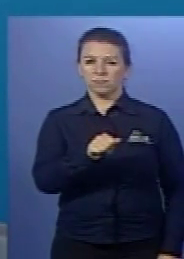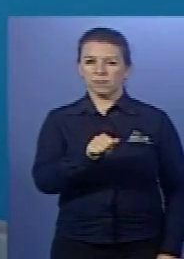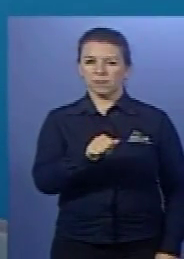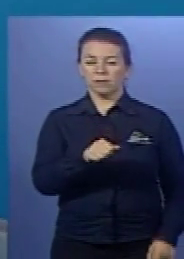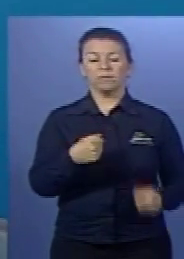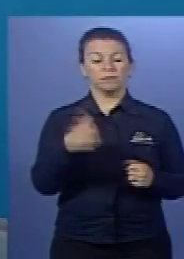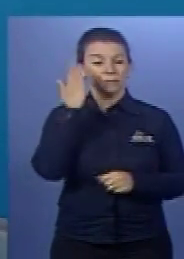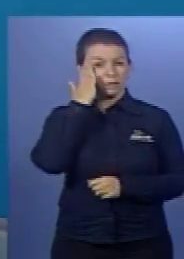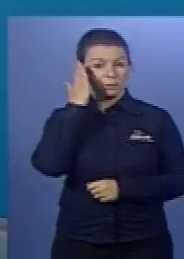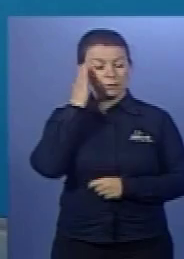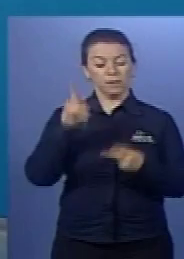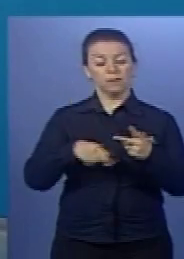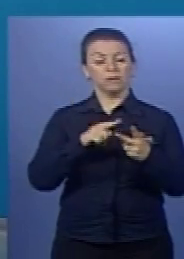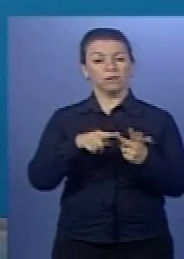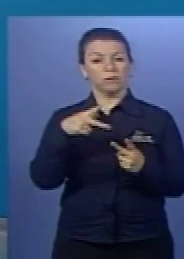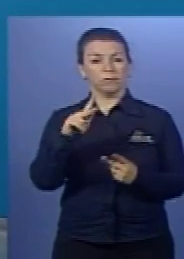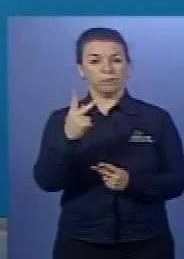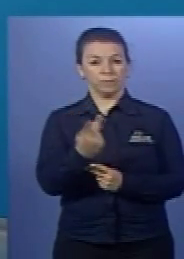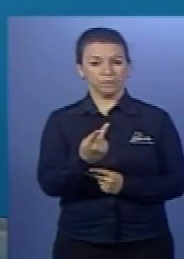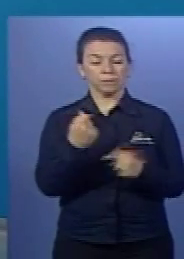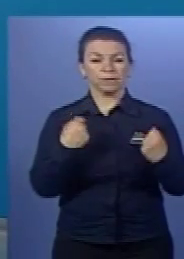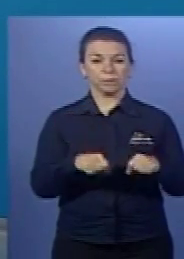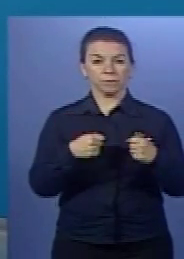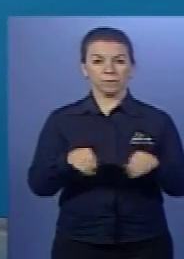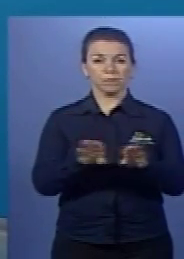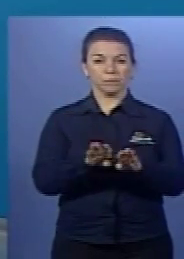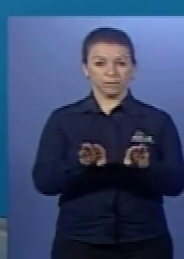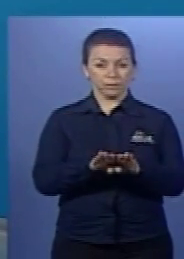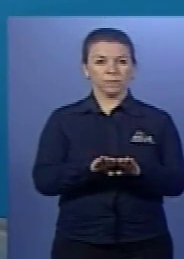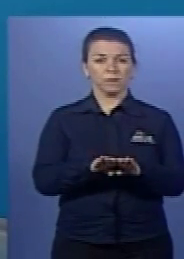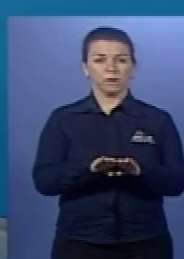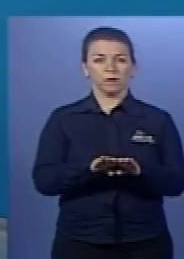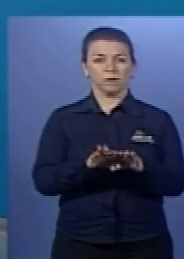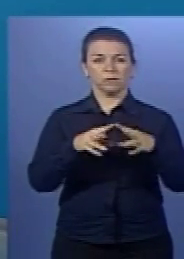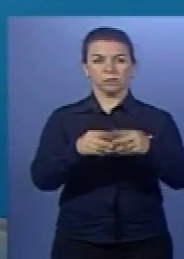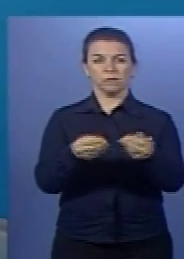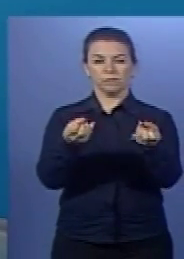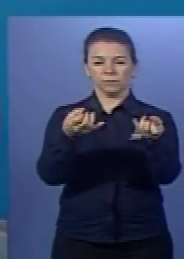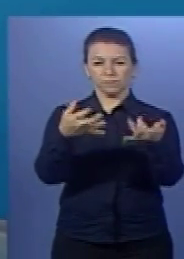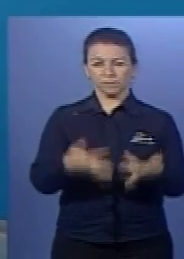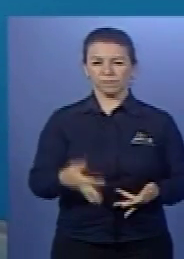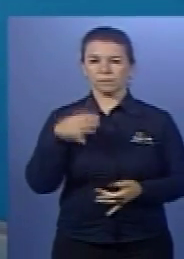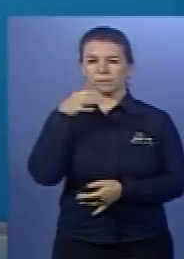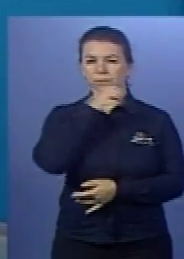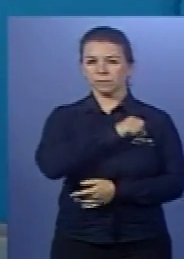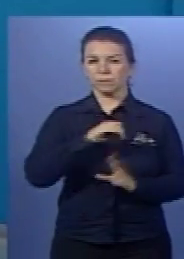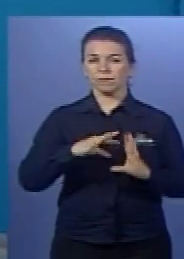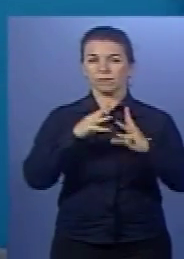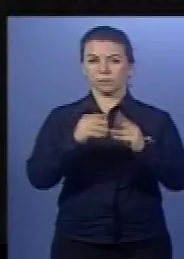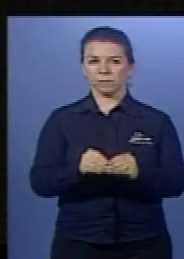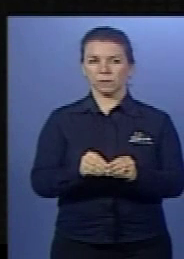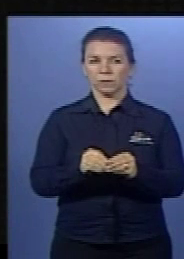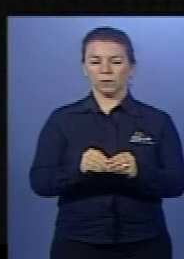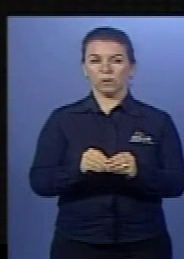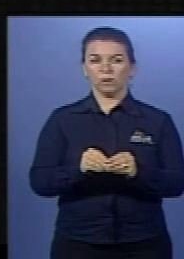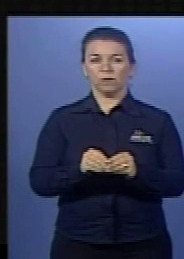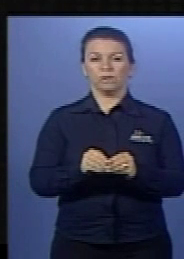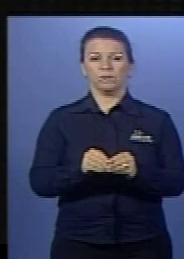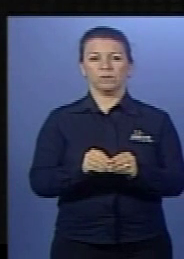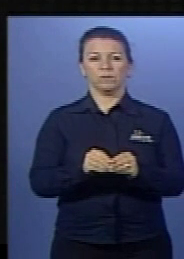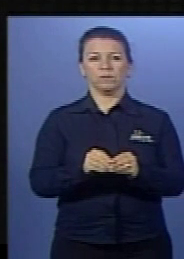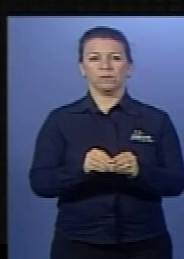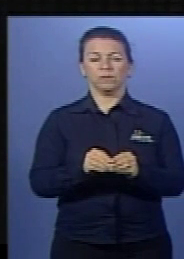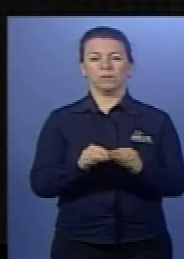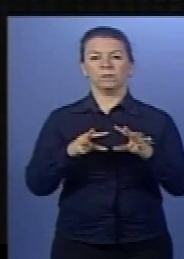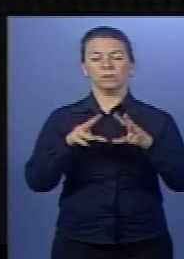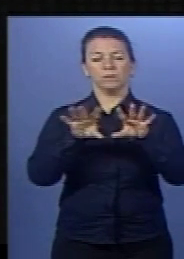aonde age. Aproveitando, vamos fazer um repeteco rapidinho em relação ao sistema digestório. Acompanhem